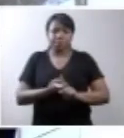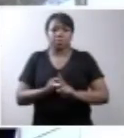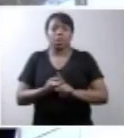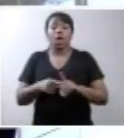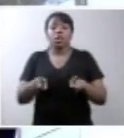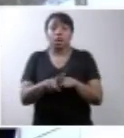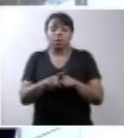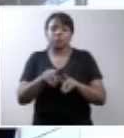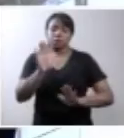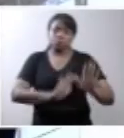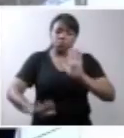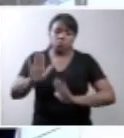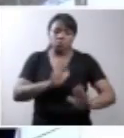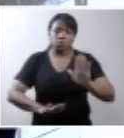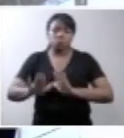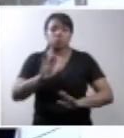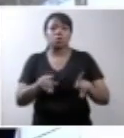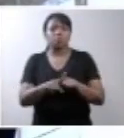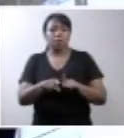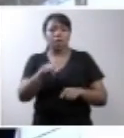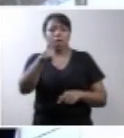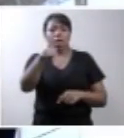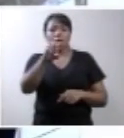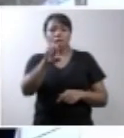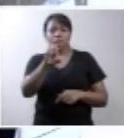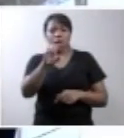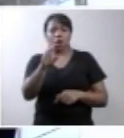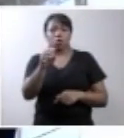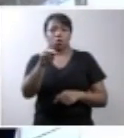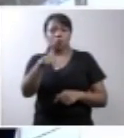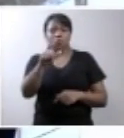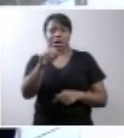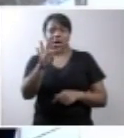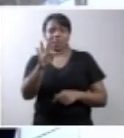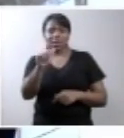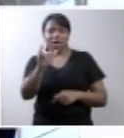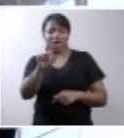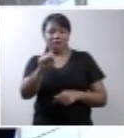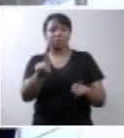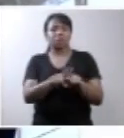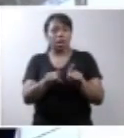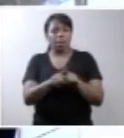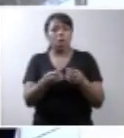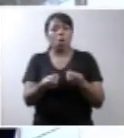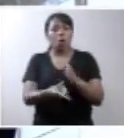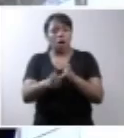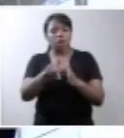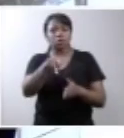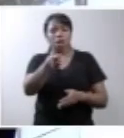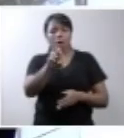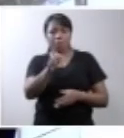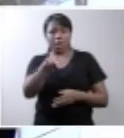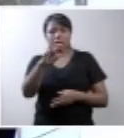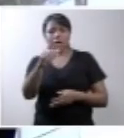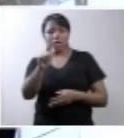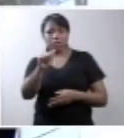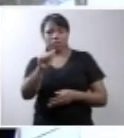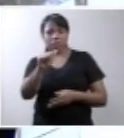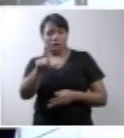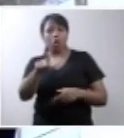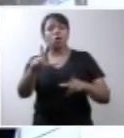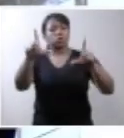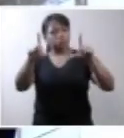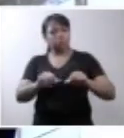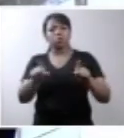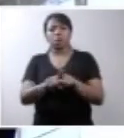medicina fetal e dos cuidados neonatais, nos últimos anos, a mortalidade perinatal tem diminuído em todo o mundo.